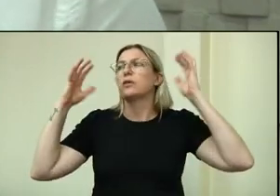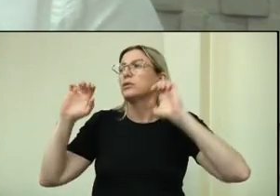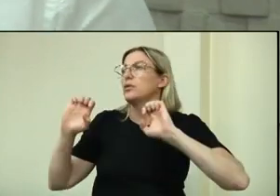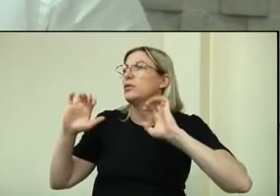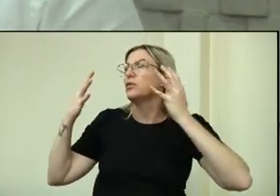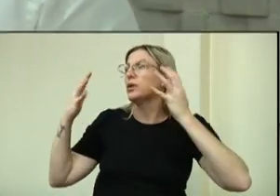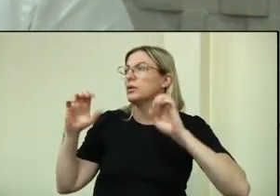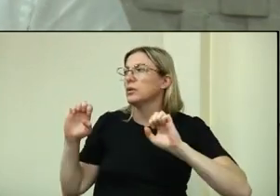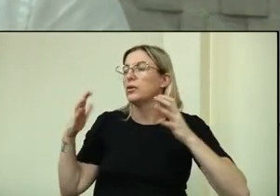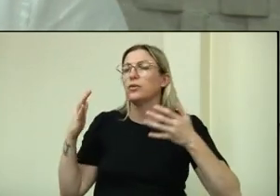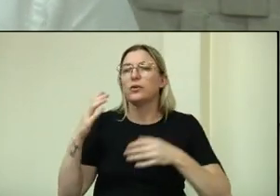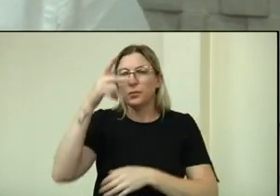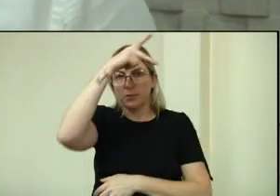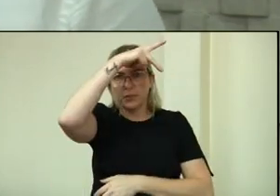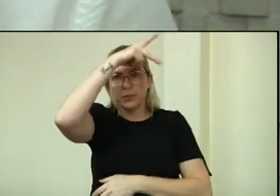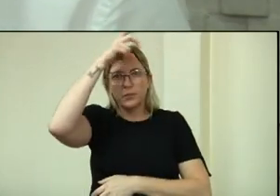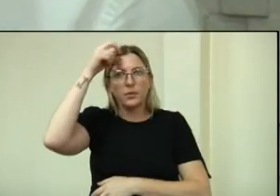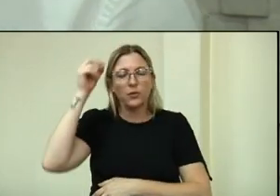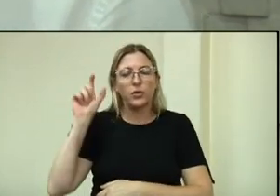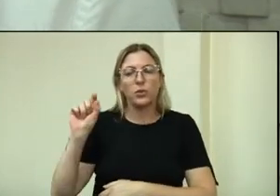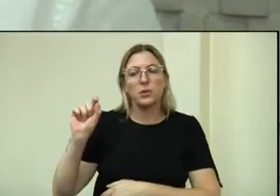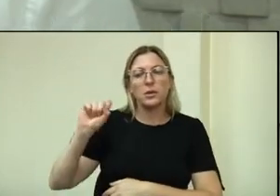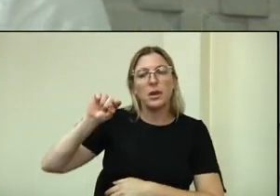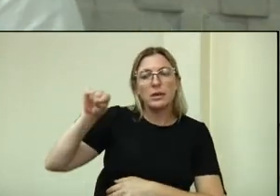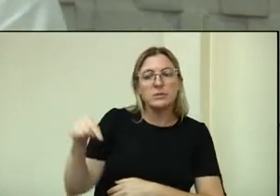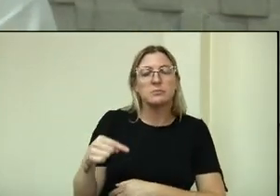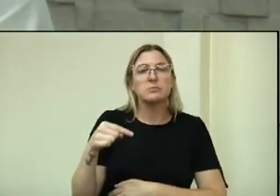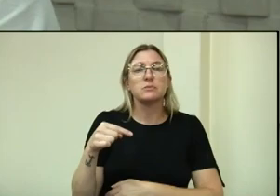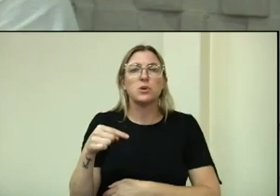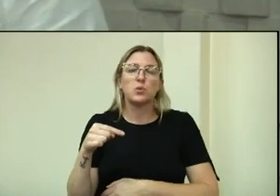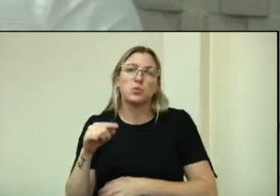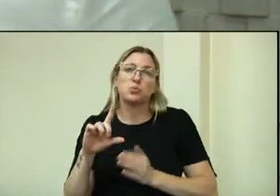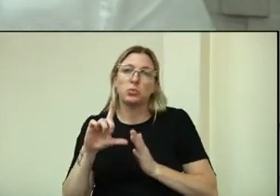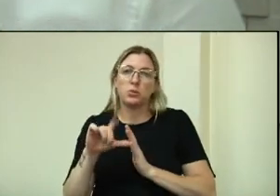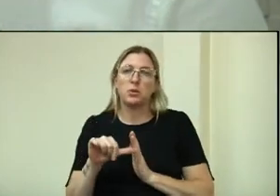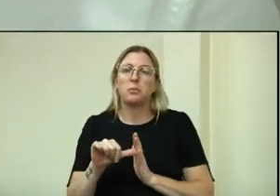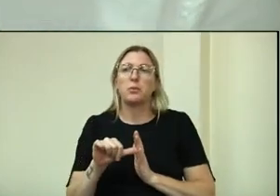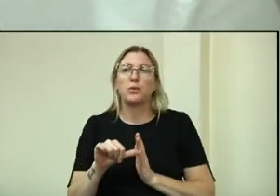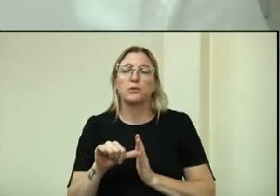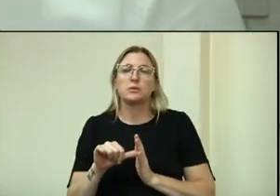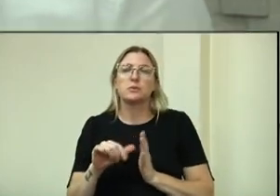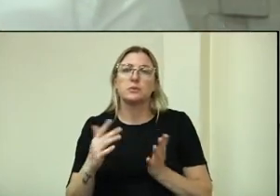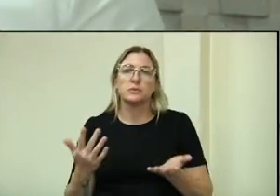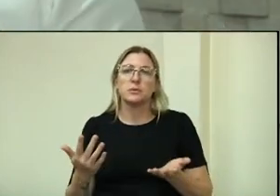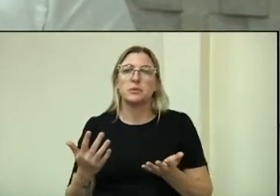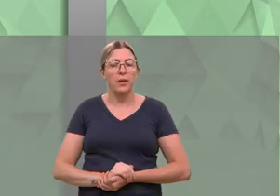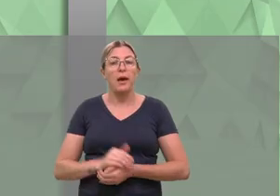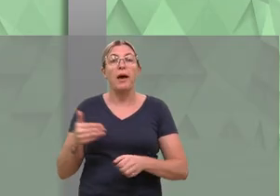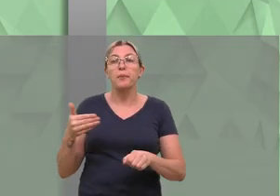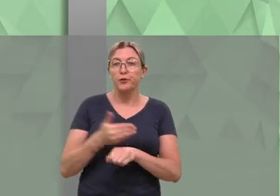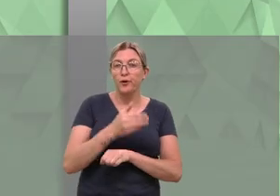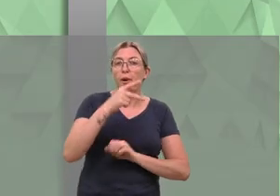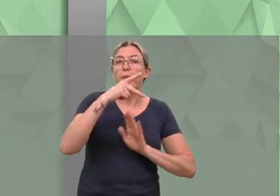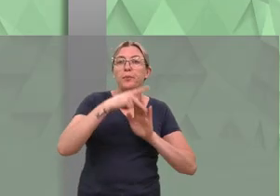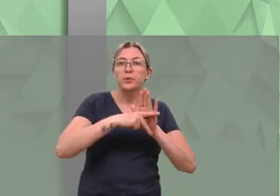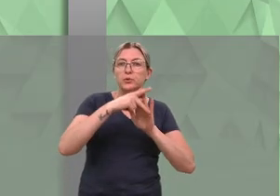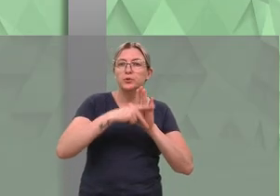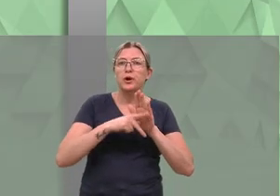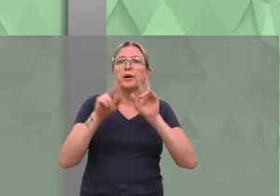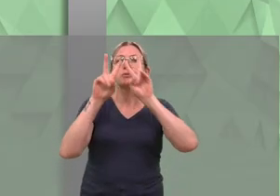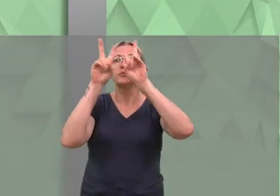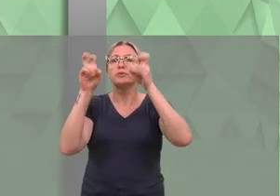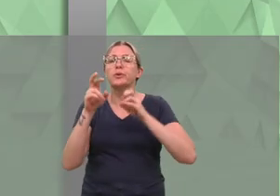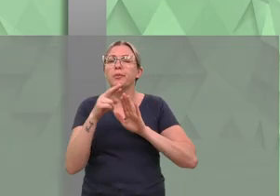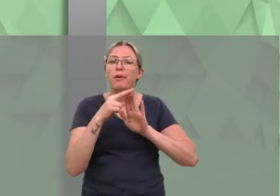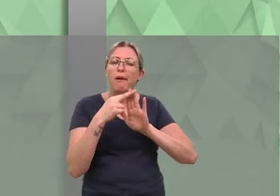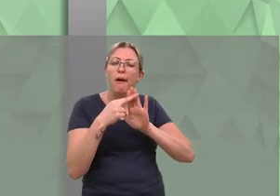prefeitura entra com R 10 mil e leva o crédito. Mas, enfim, melhor R 10 mil do que nada. Aprovado o projeto que